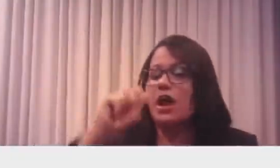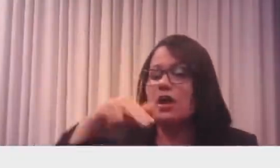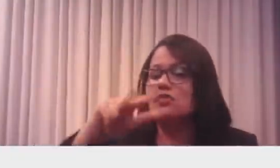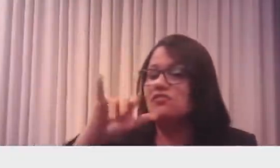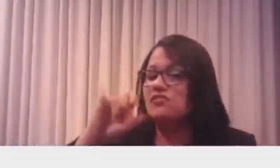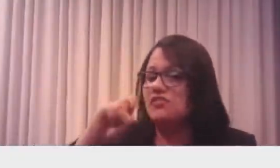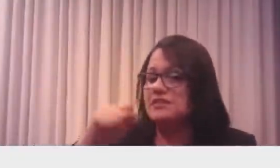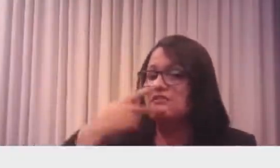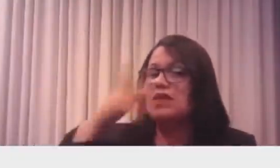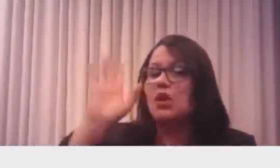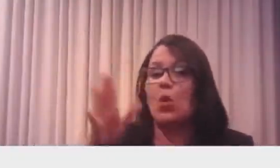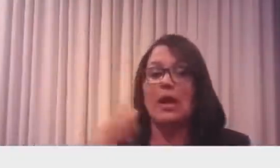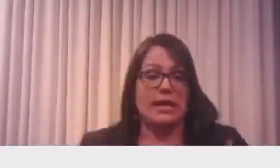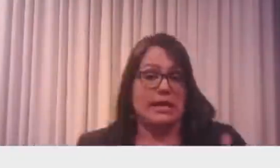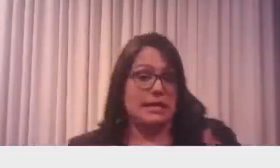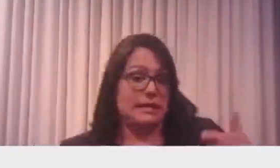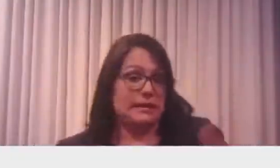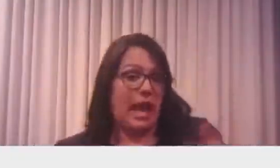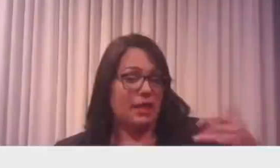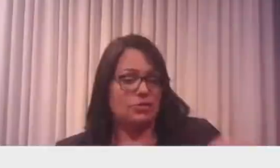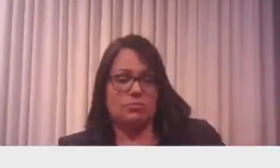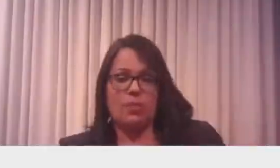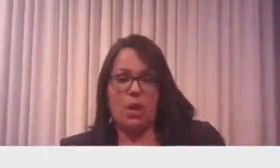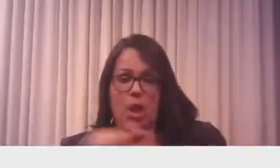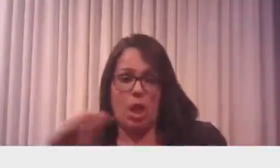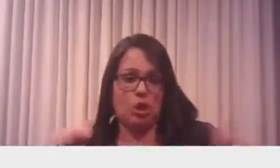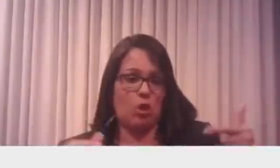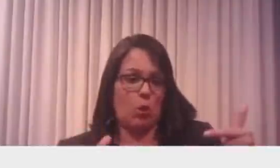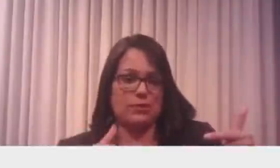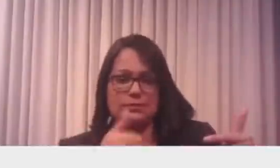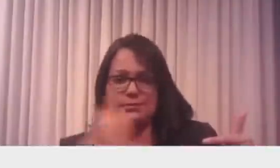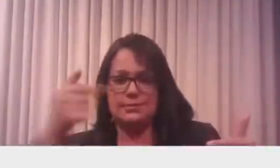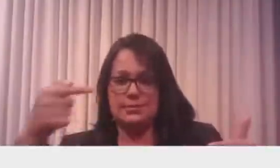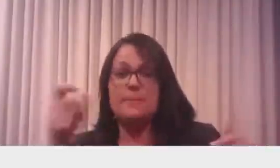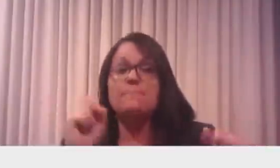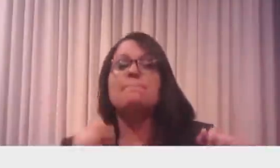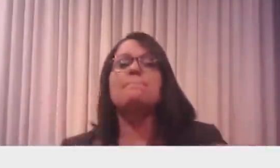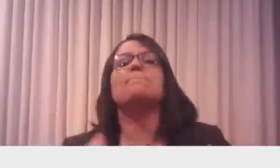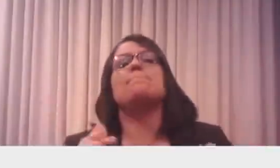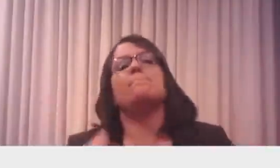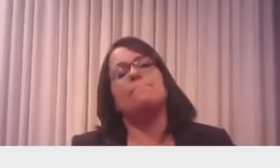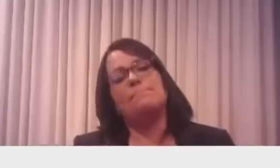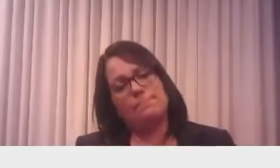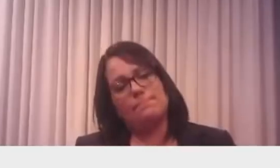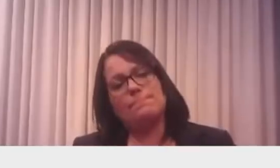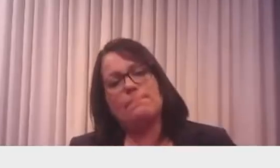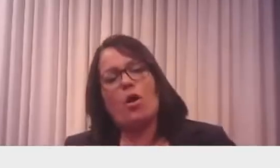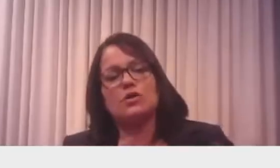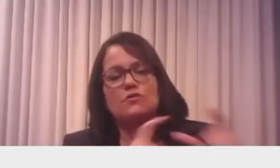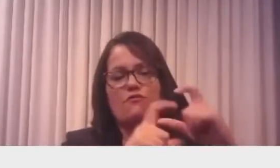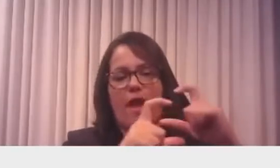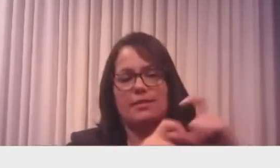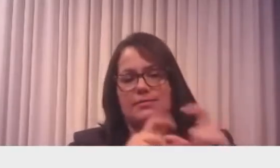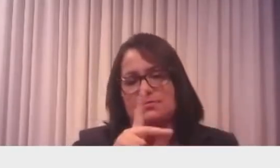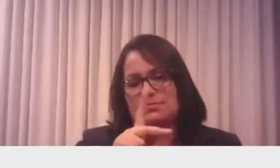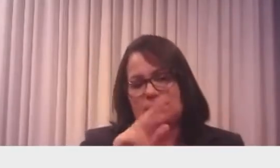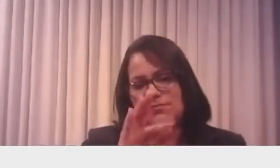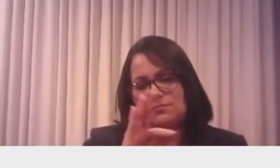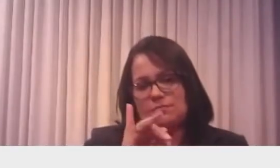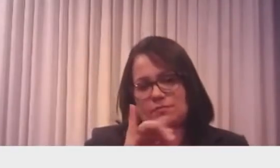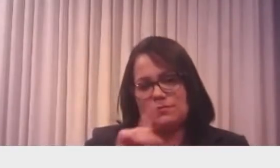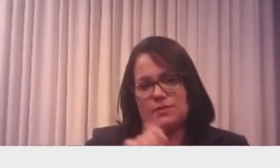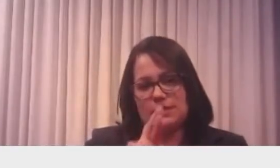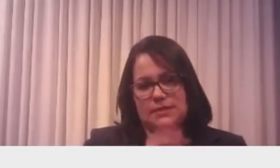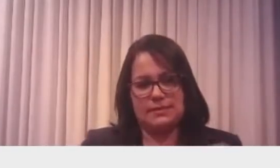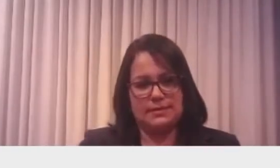vacinada com a Pfizer. Agora a gente pergunta, continua na Pfizer escrito lá no contrato que